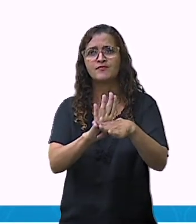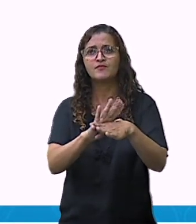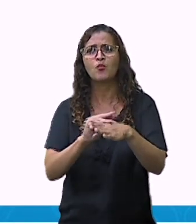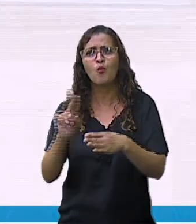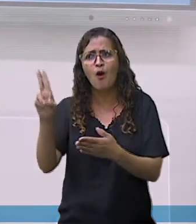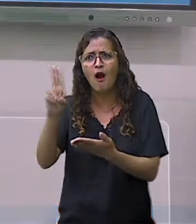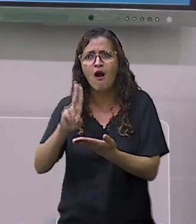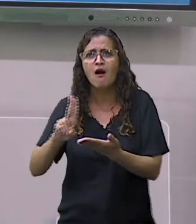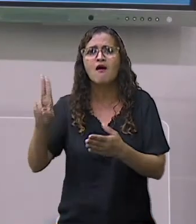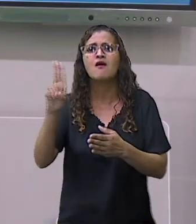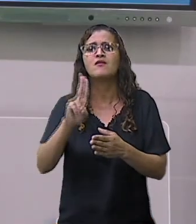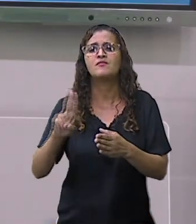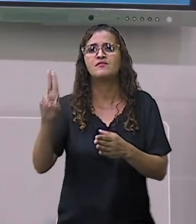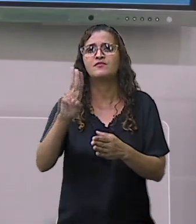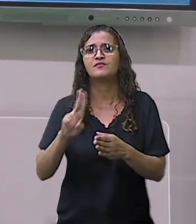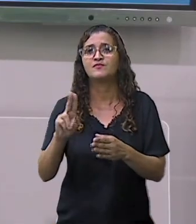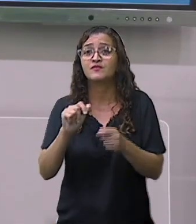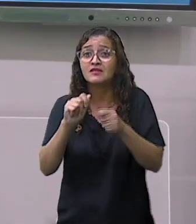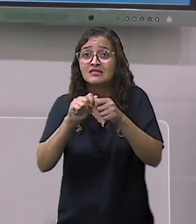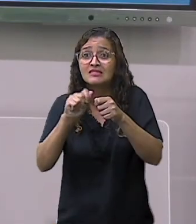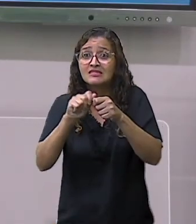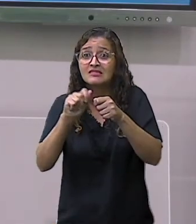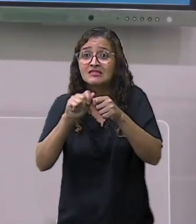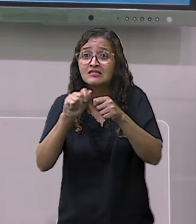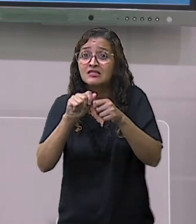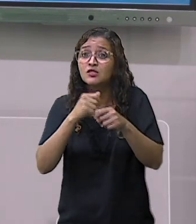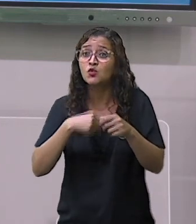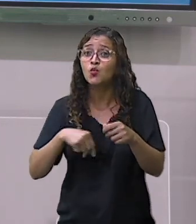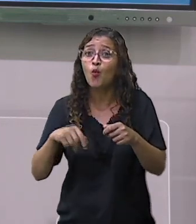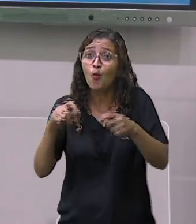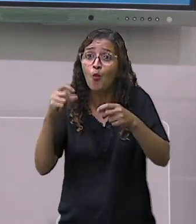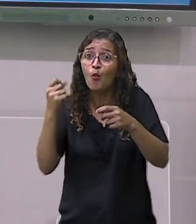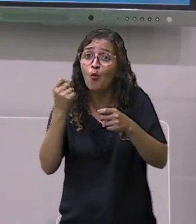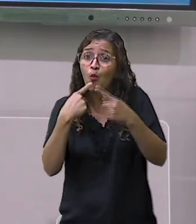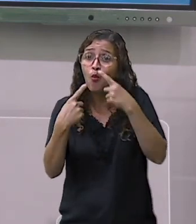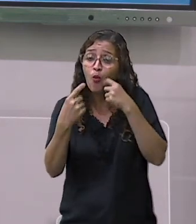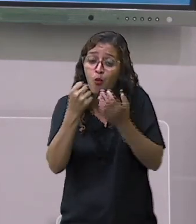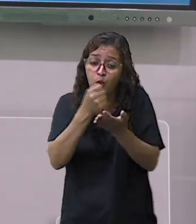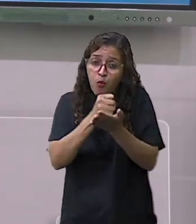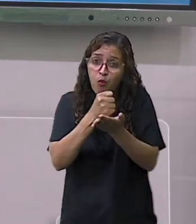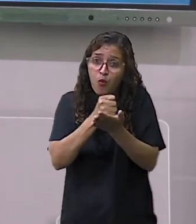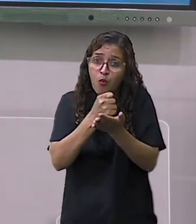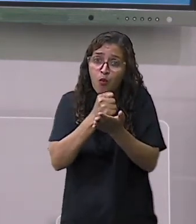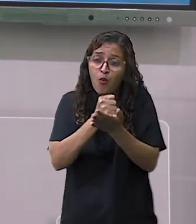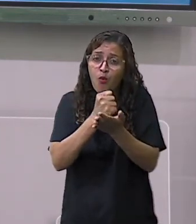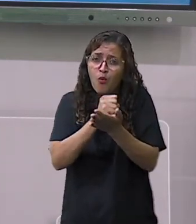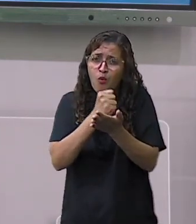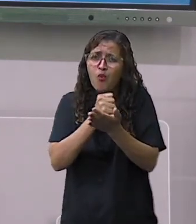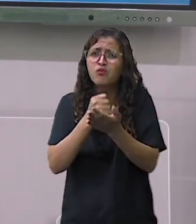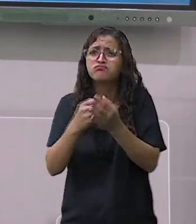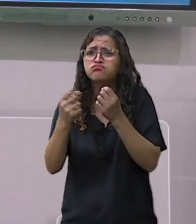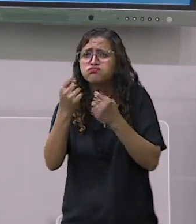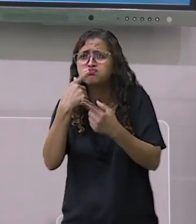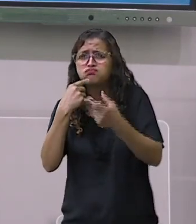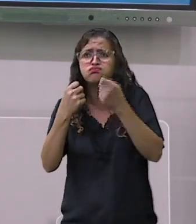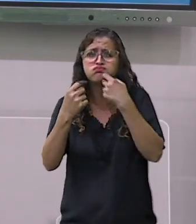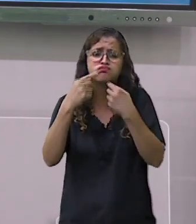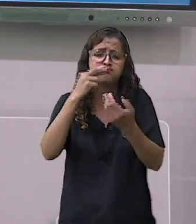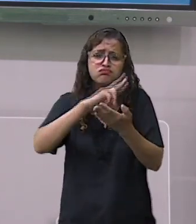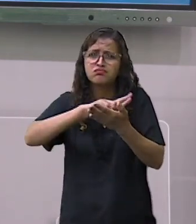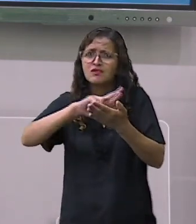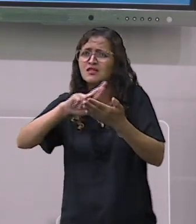usado para fazer medicamentos. Os antibióticos, a